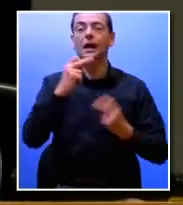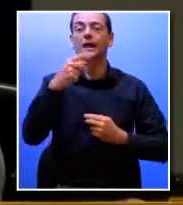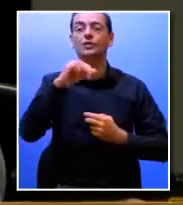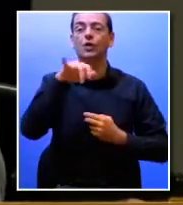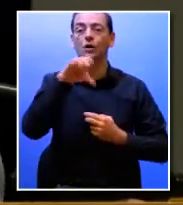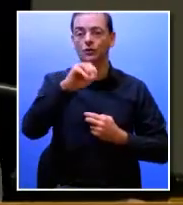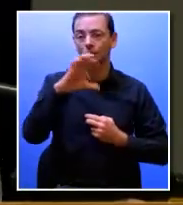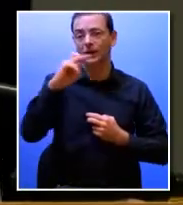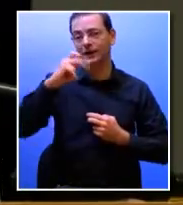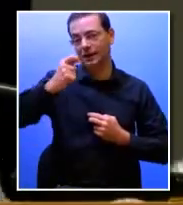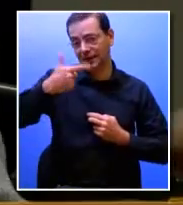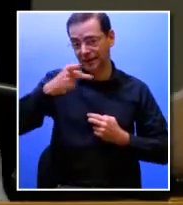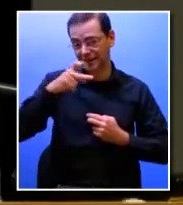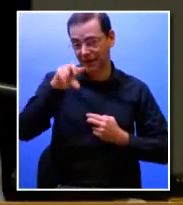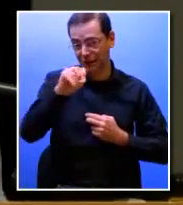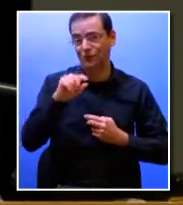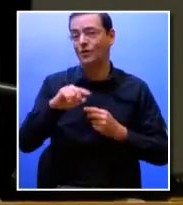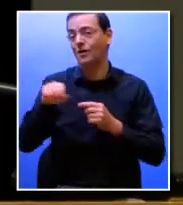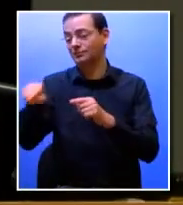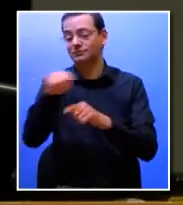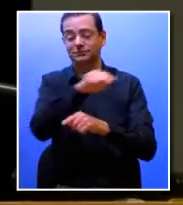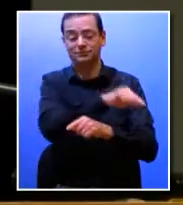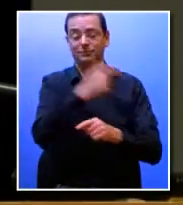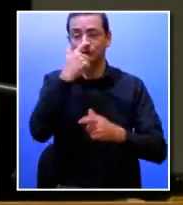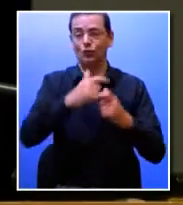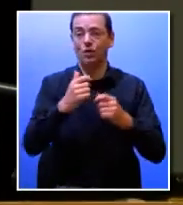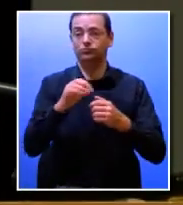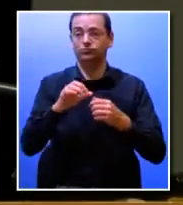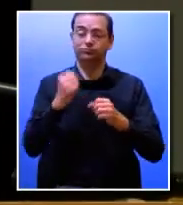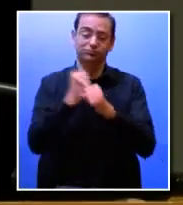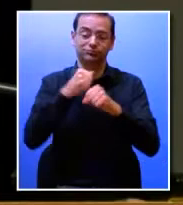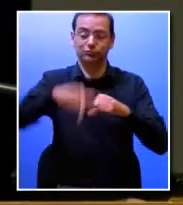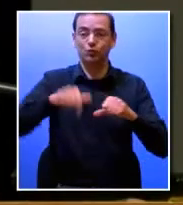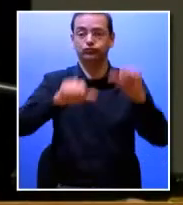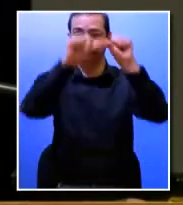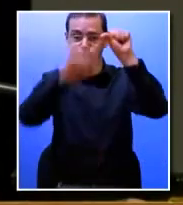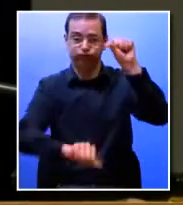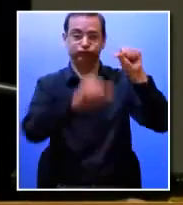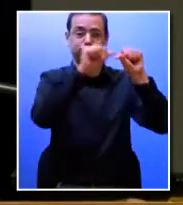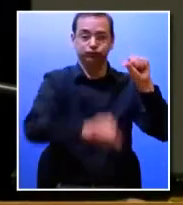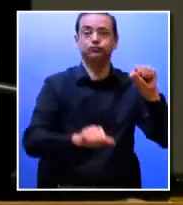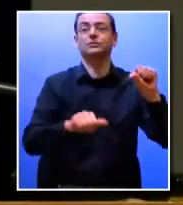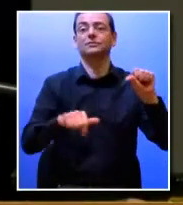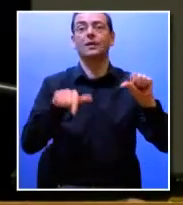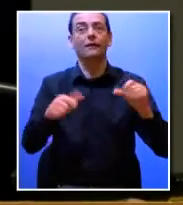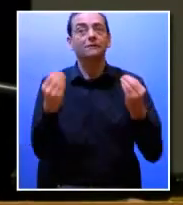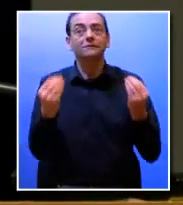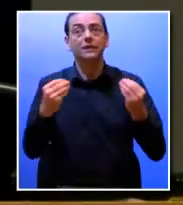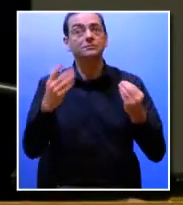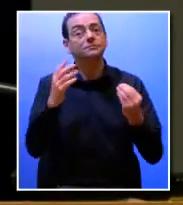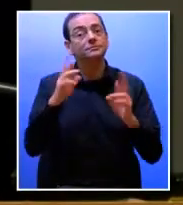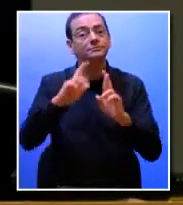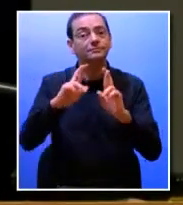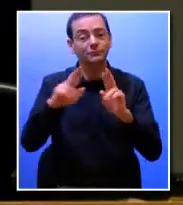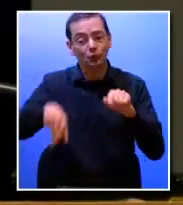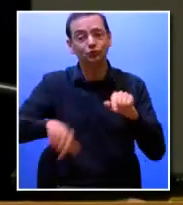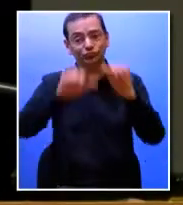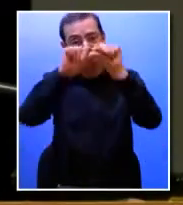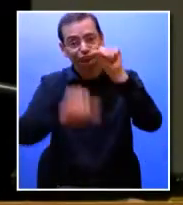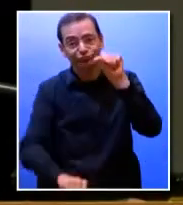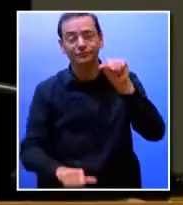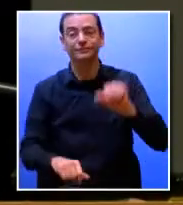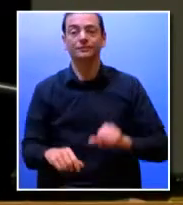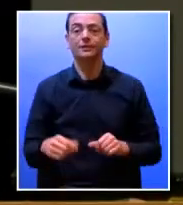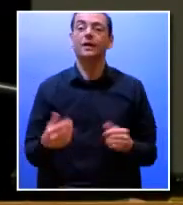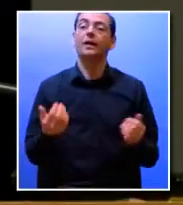levaram a cabo a concretização deste dia, que esperamos que seja muito estimulante para todos. E gostaria de terminar dizendo que a TAP